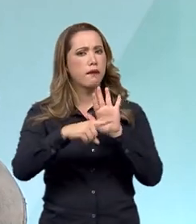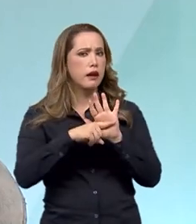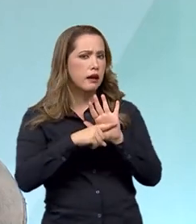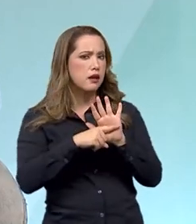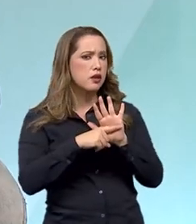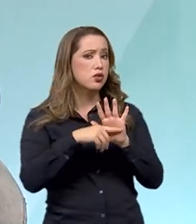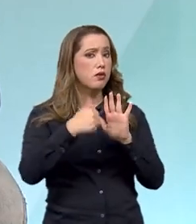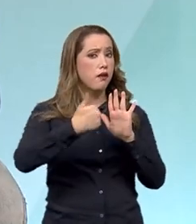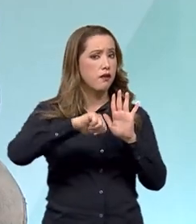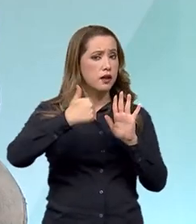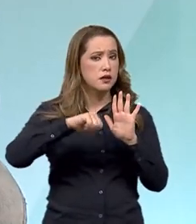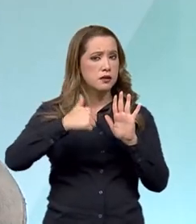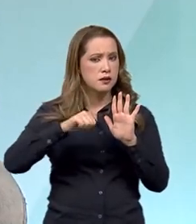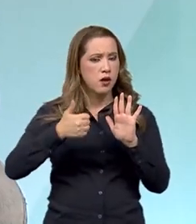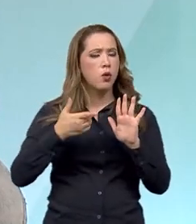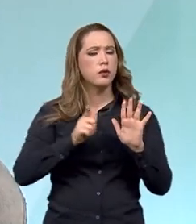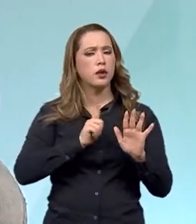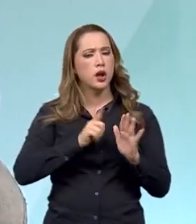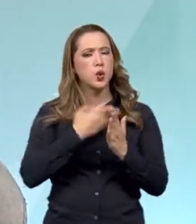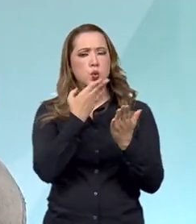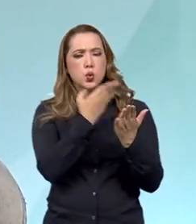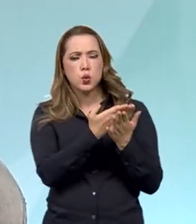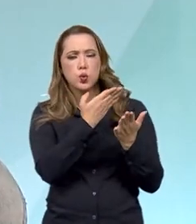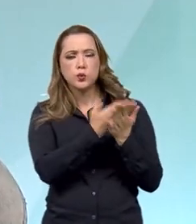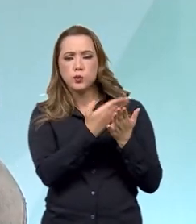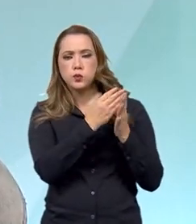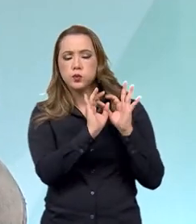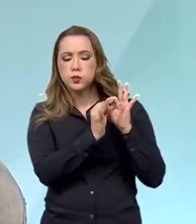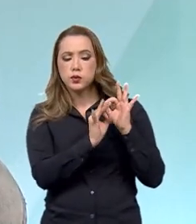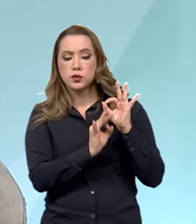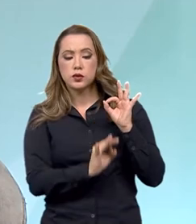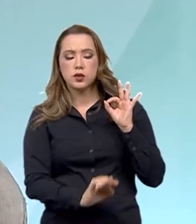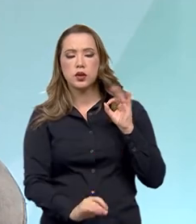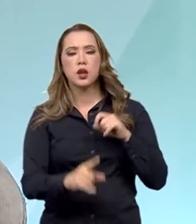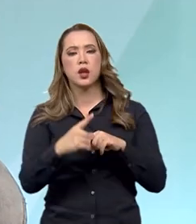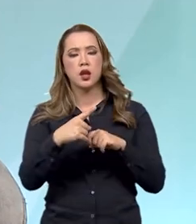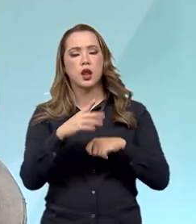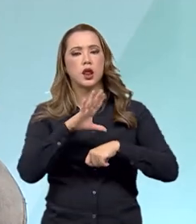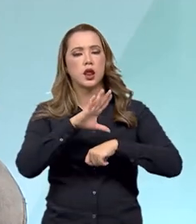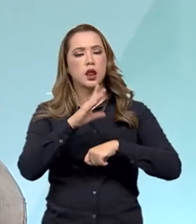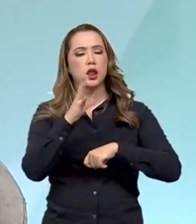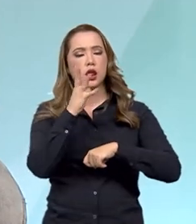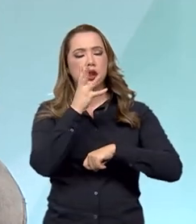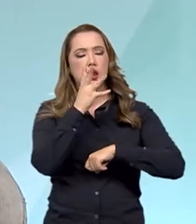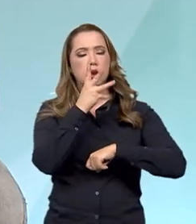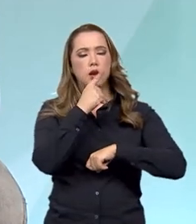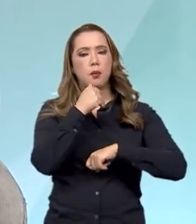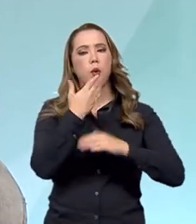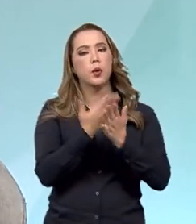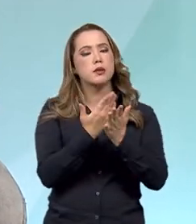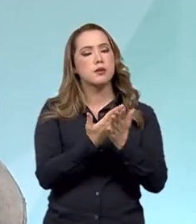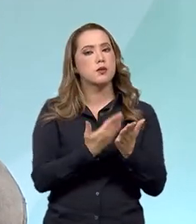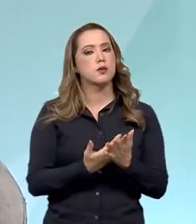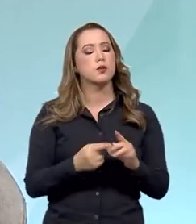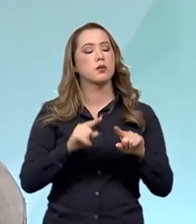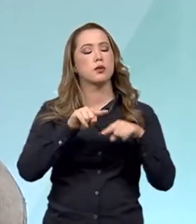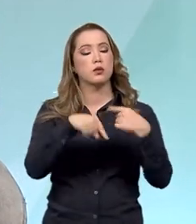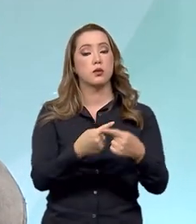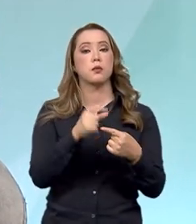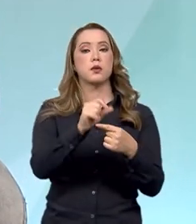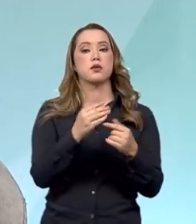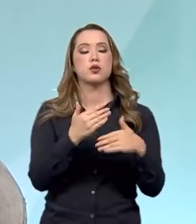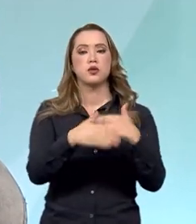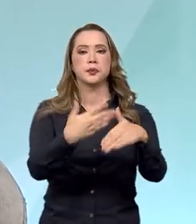economia. Após essa análise, que é bastante consubstanciada, ela é demorada, feita essa análise, daí a gente segue